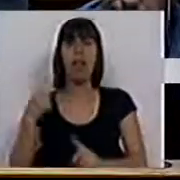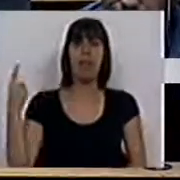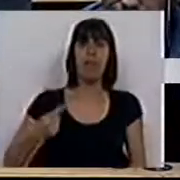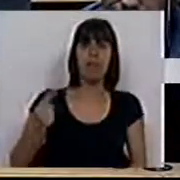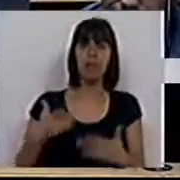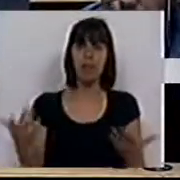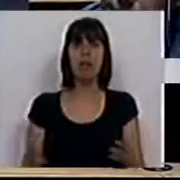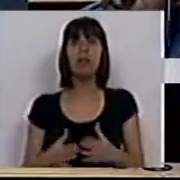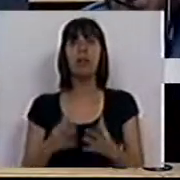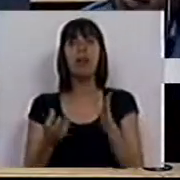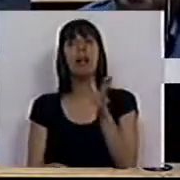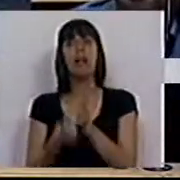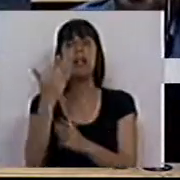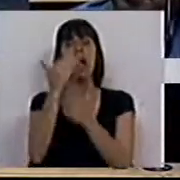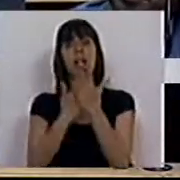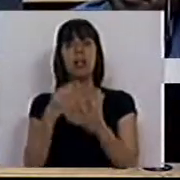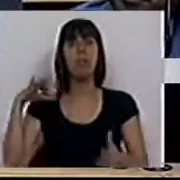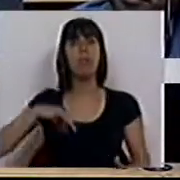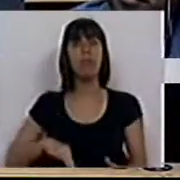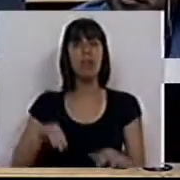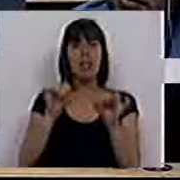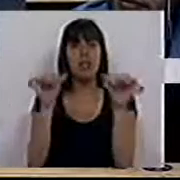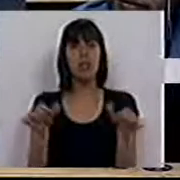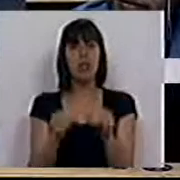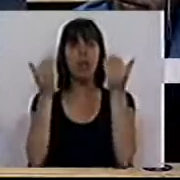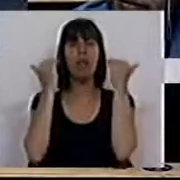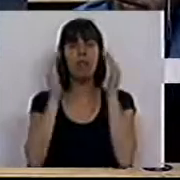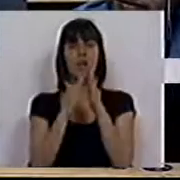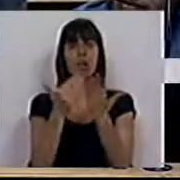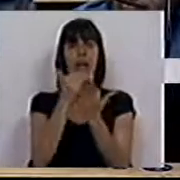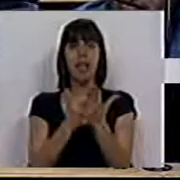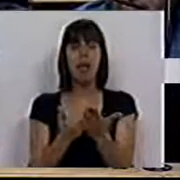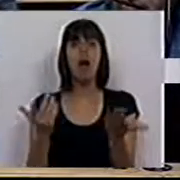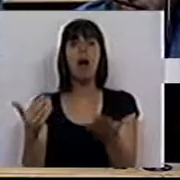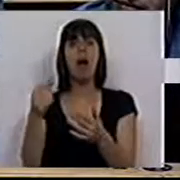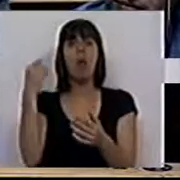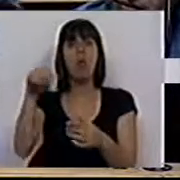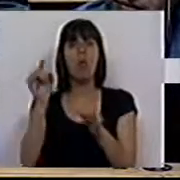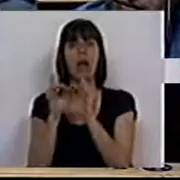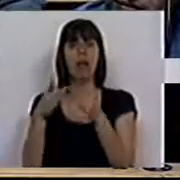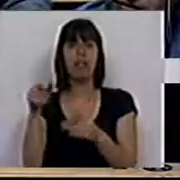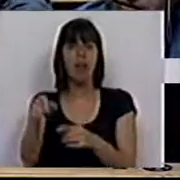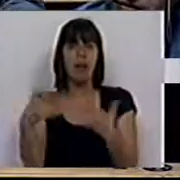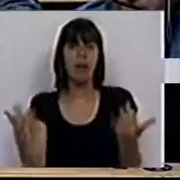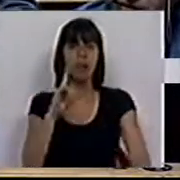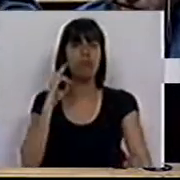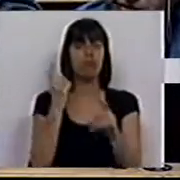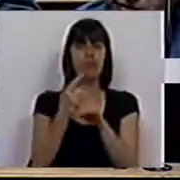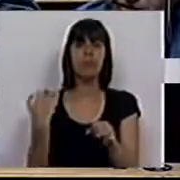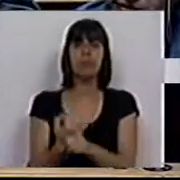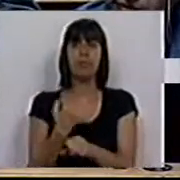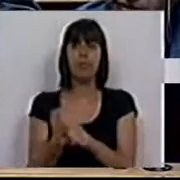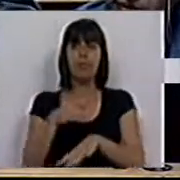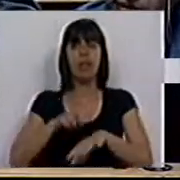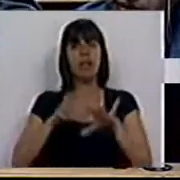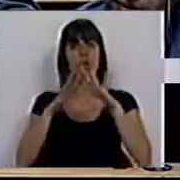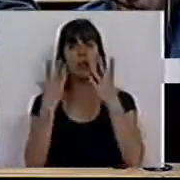deveres, a criação de uma lista de profissionais no sistema de informação cadastral, o recurso ao balcão único, a fiscalização da atividade